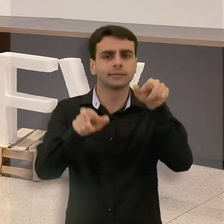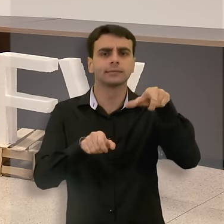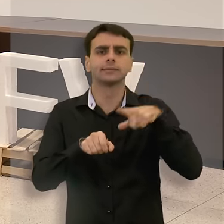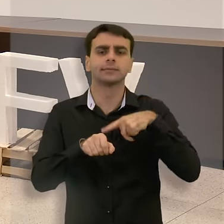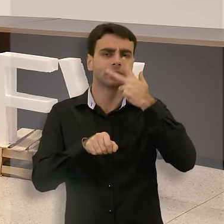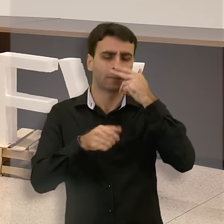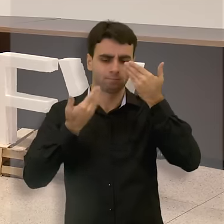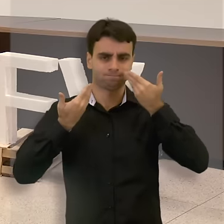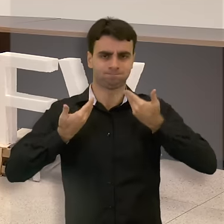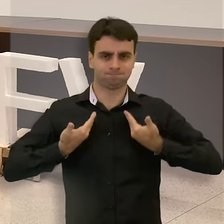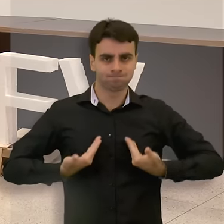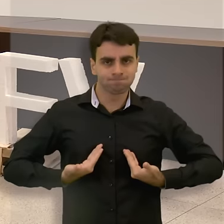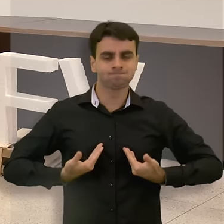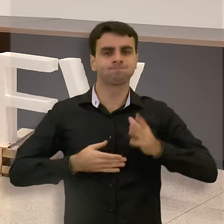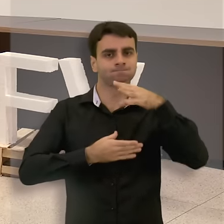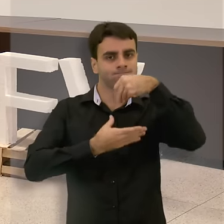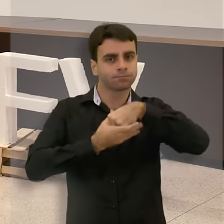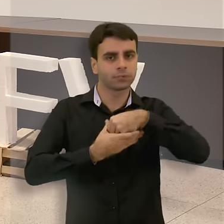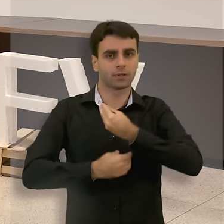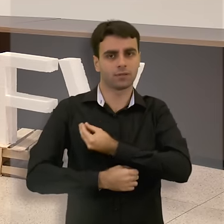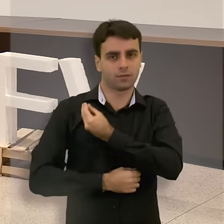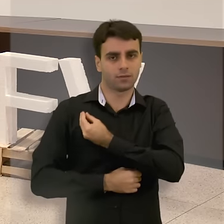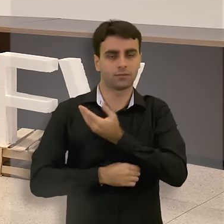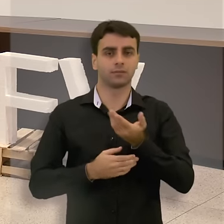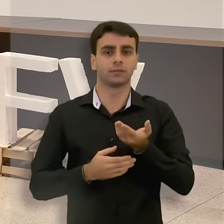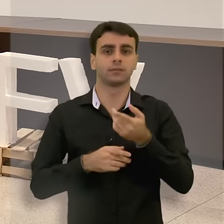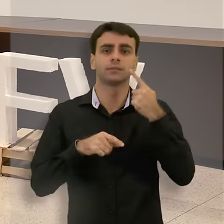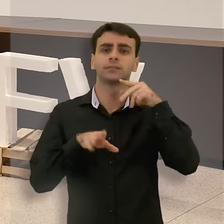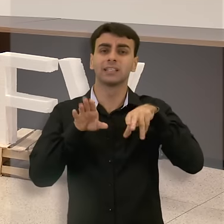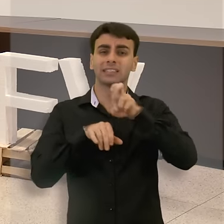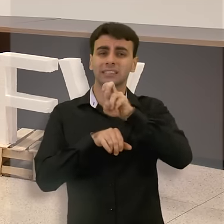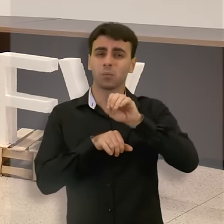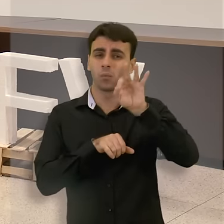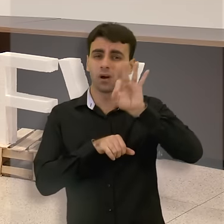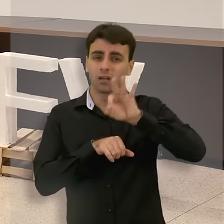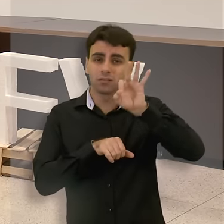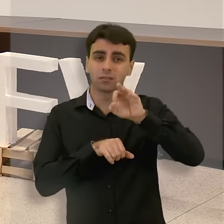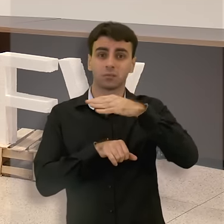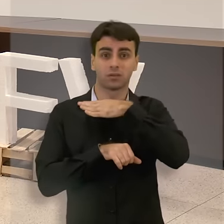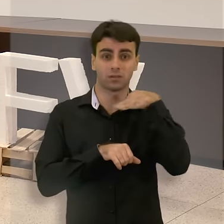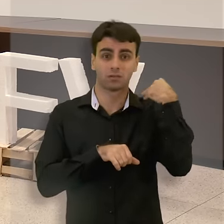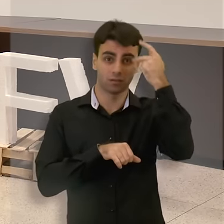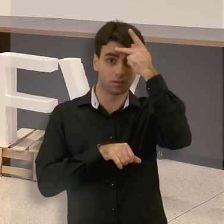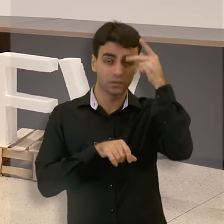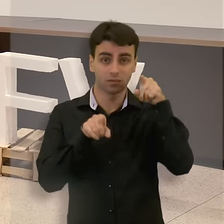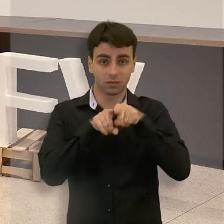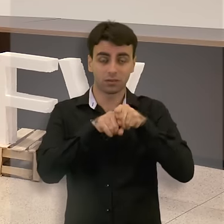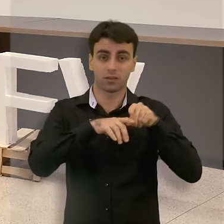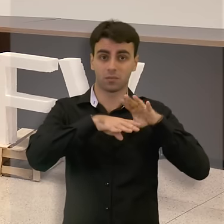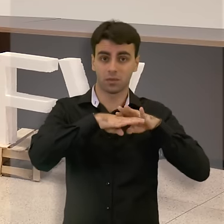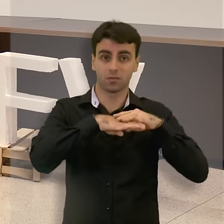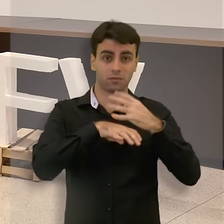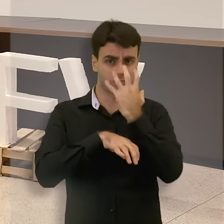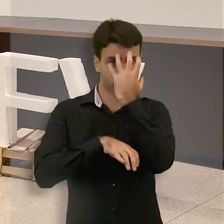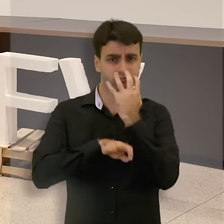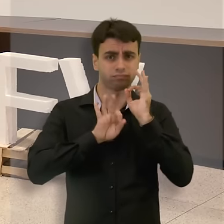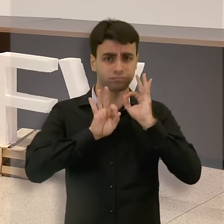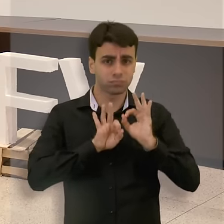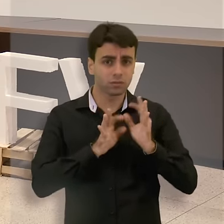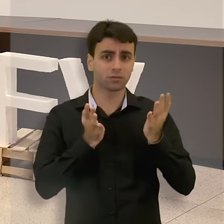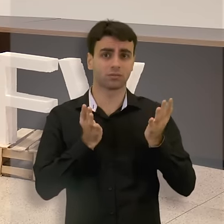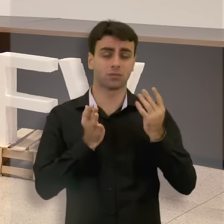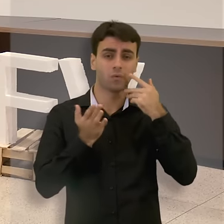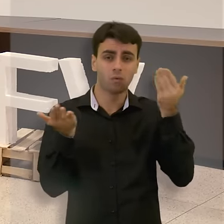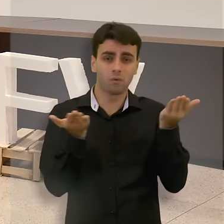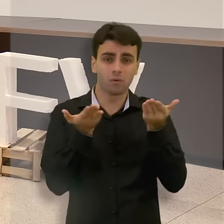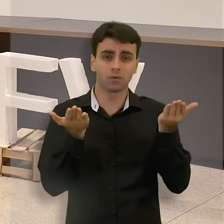comportamentais que estão associados a 50% das mortes e das doenças graves que acometem as pessoas